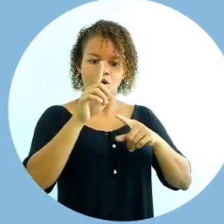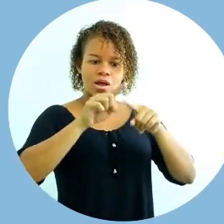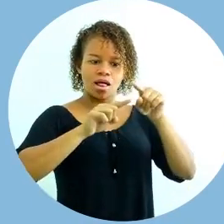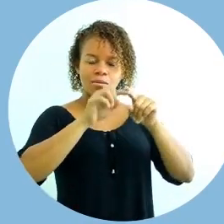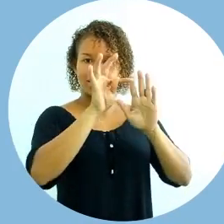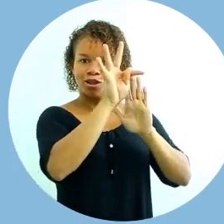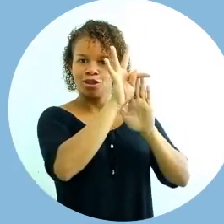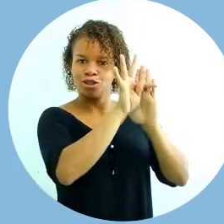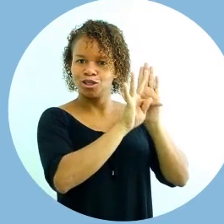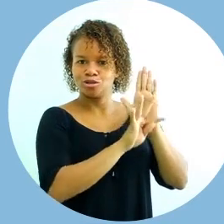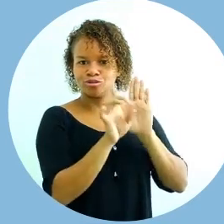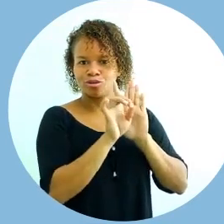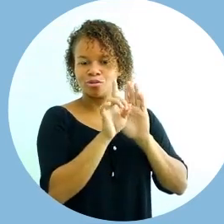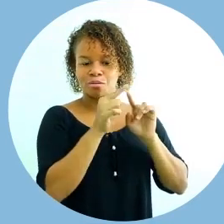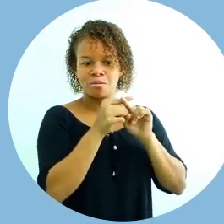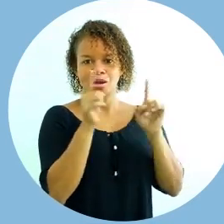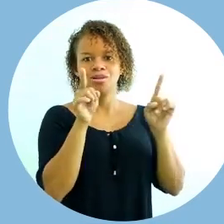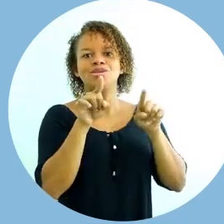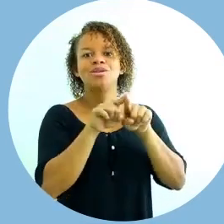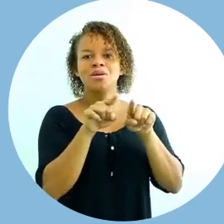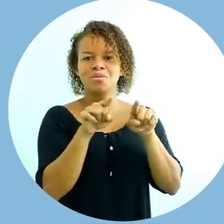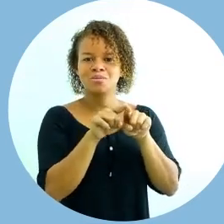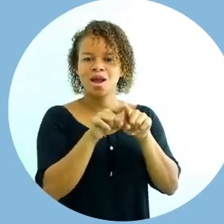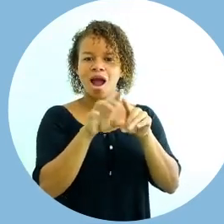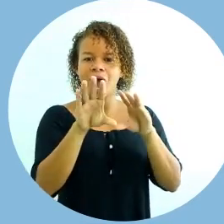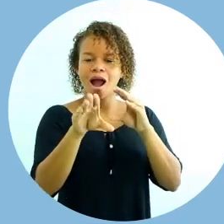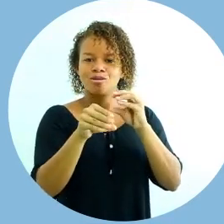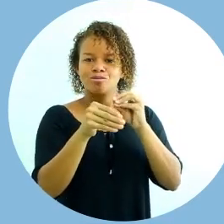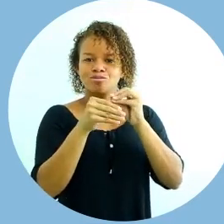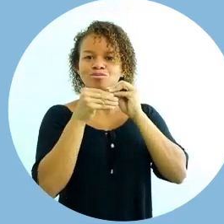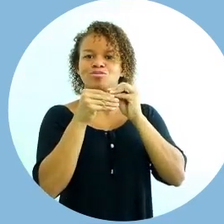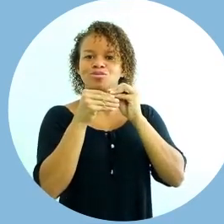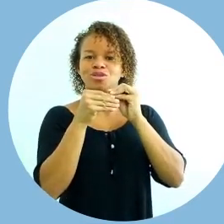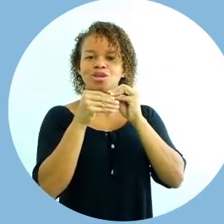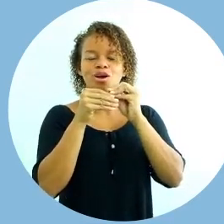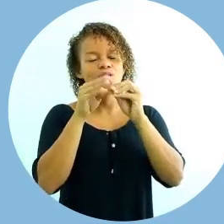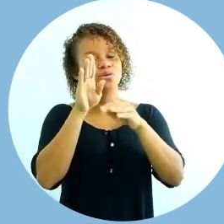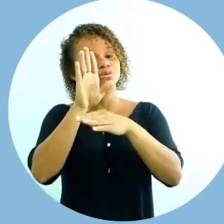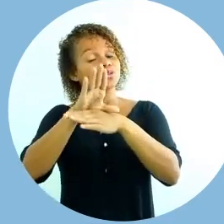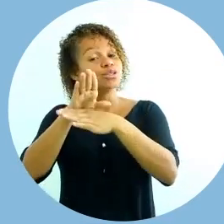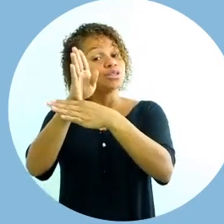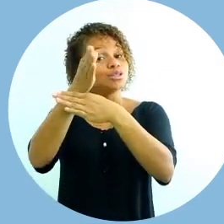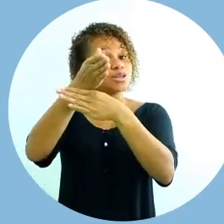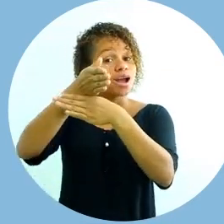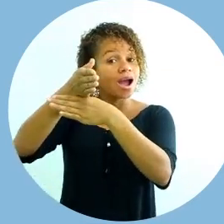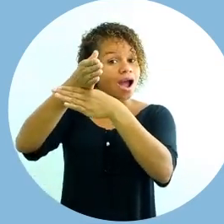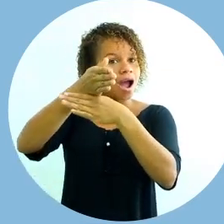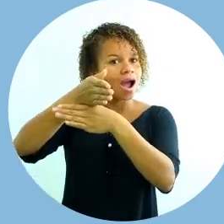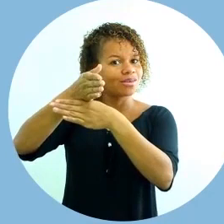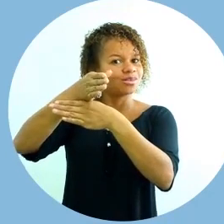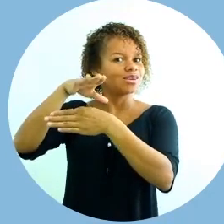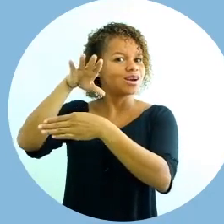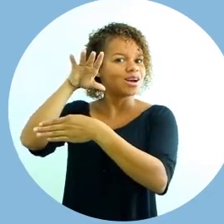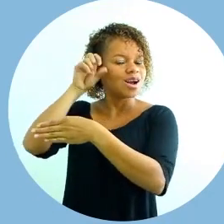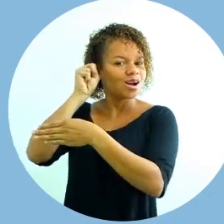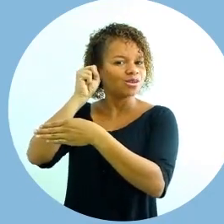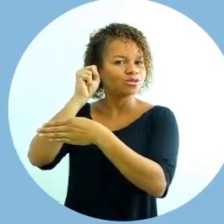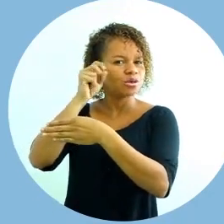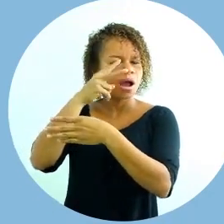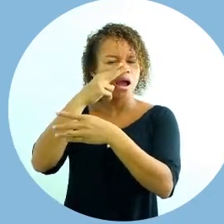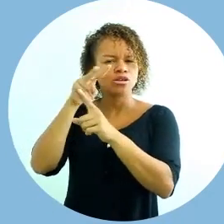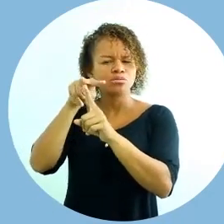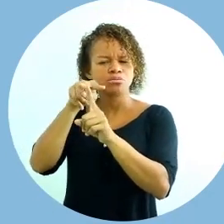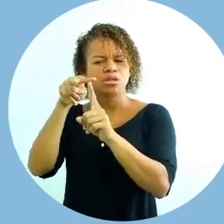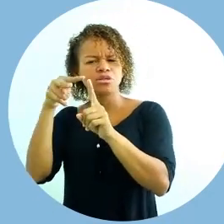mas também a junção de áudio, vídeo ou animação, numa perspectiva comunicativa,